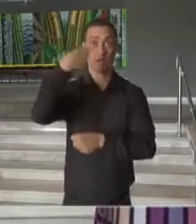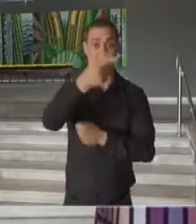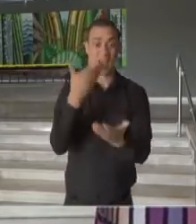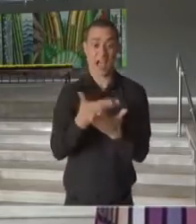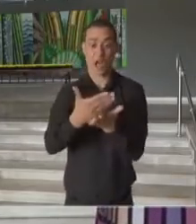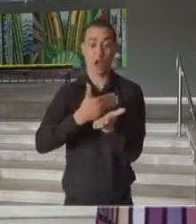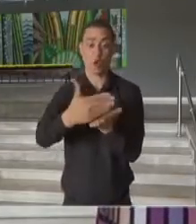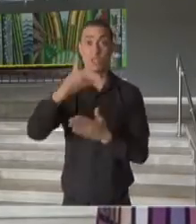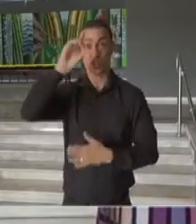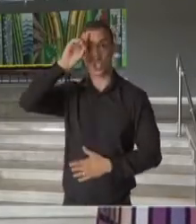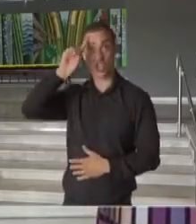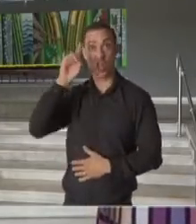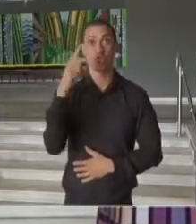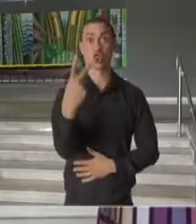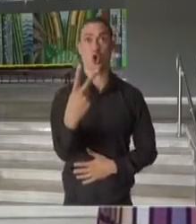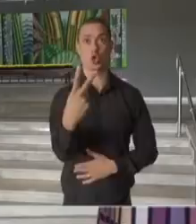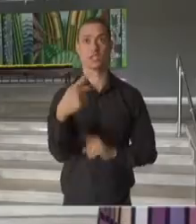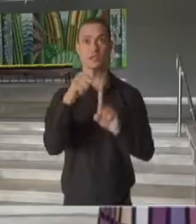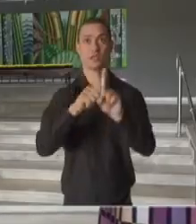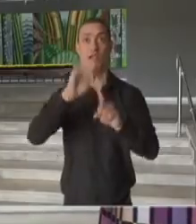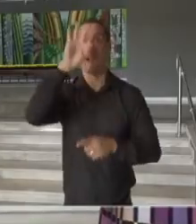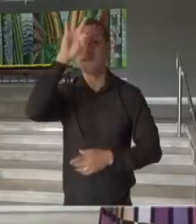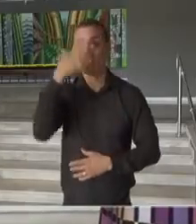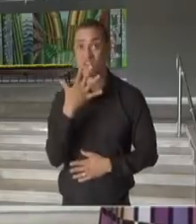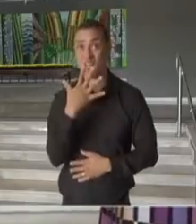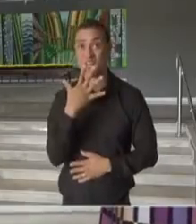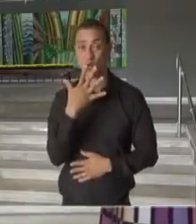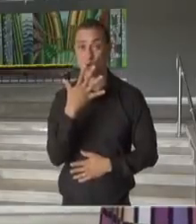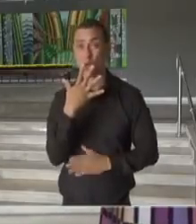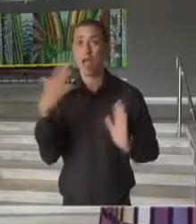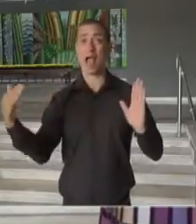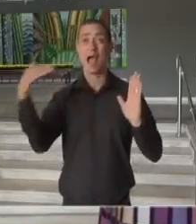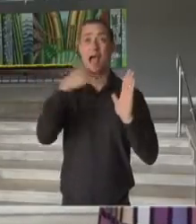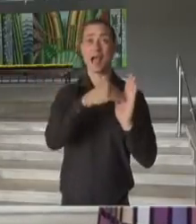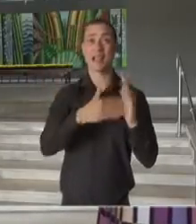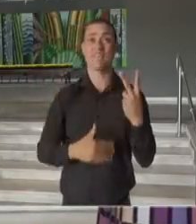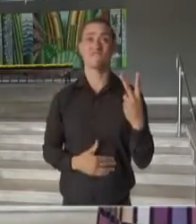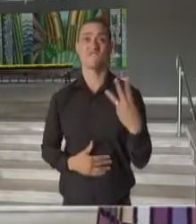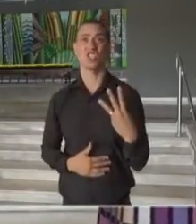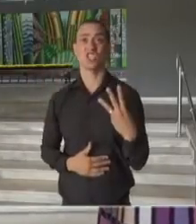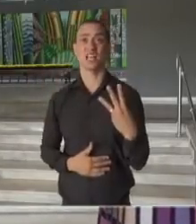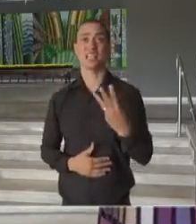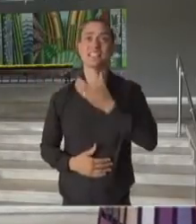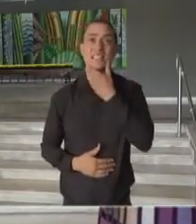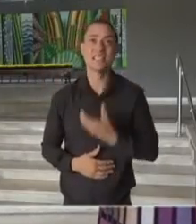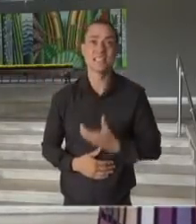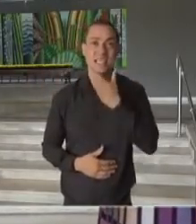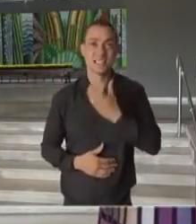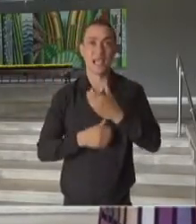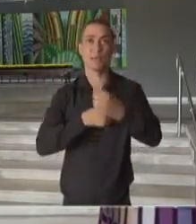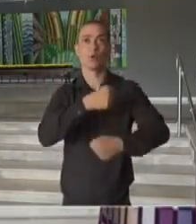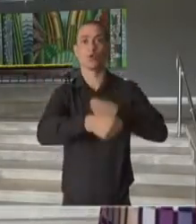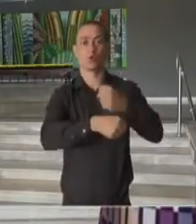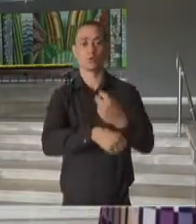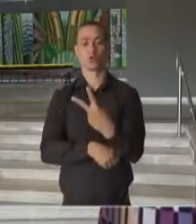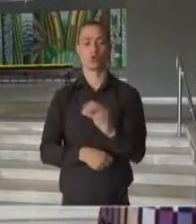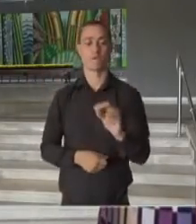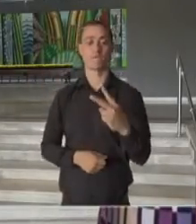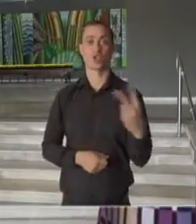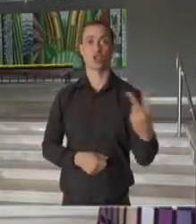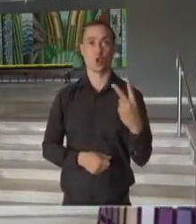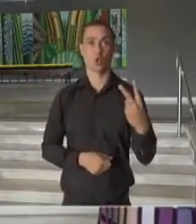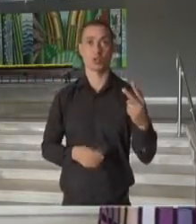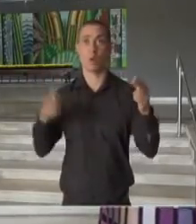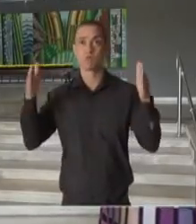dia 2 de fevereiro, com término no dia 23 de dezembro de 2022. Teremos,